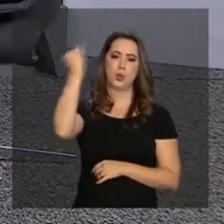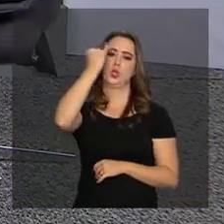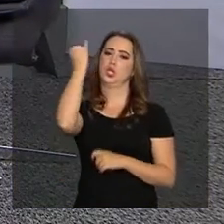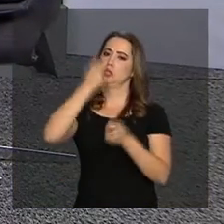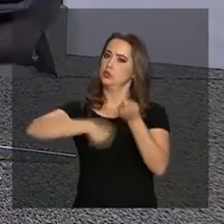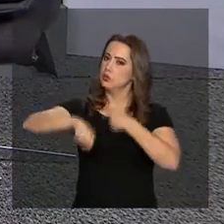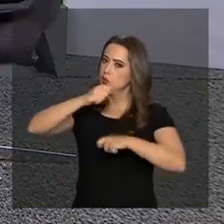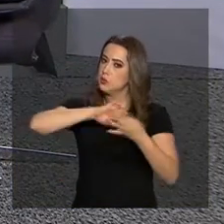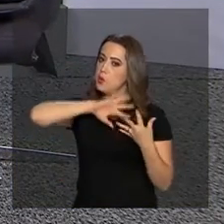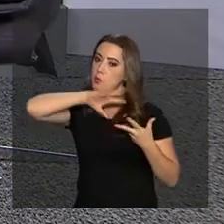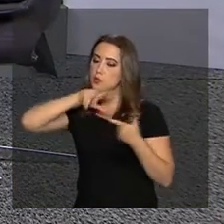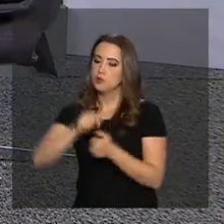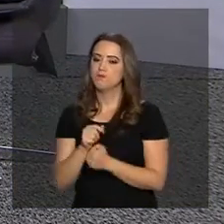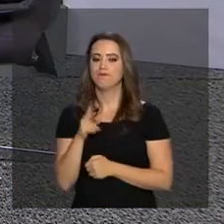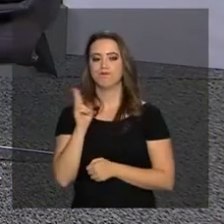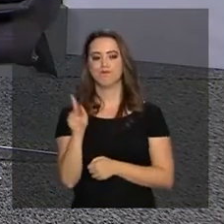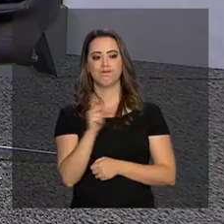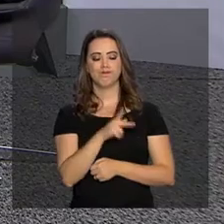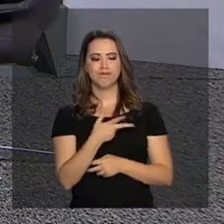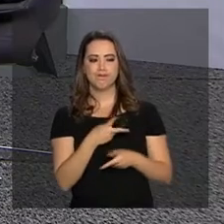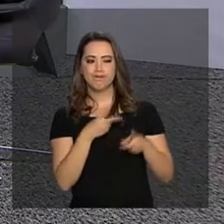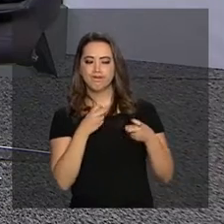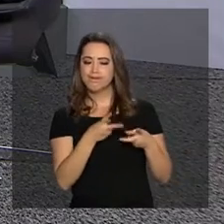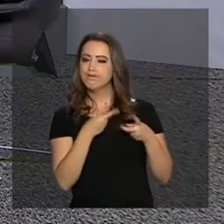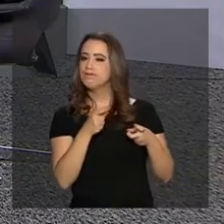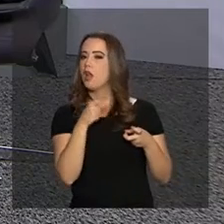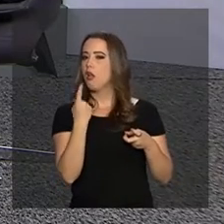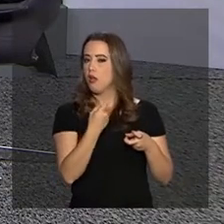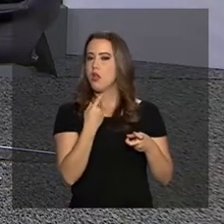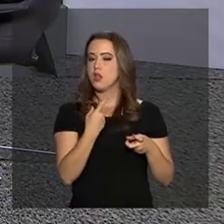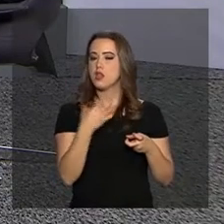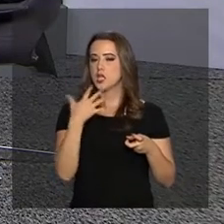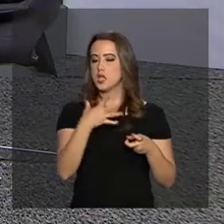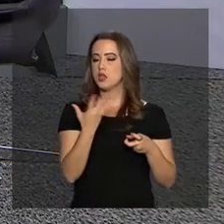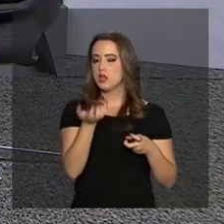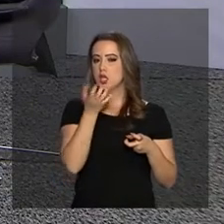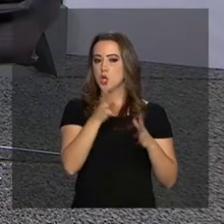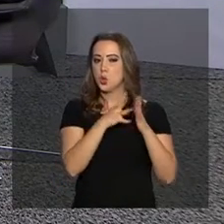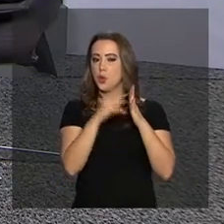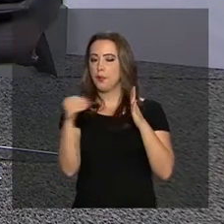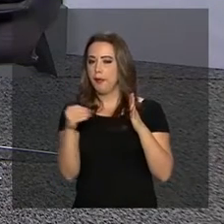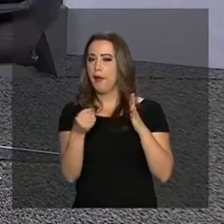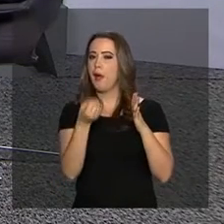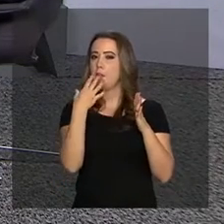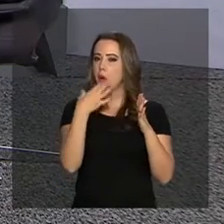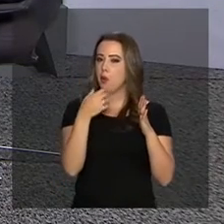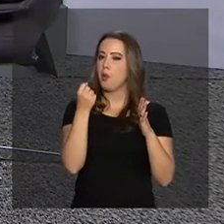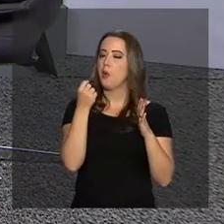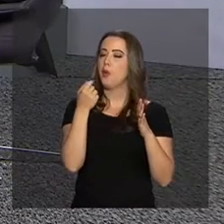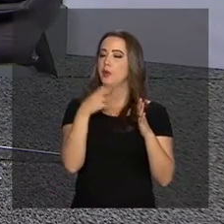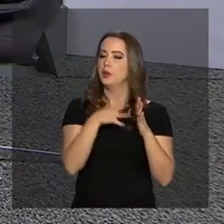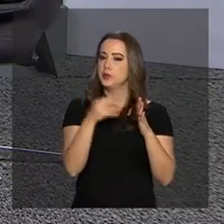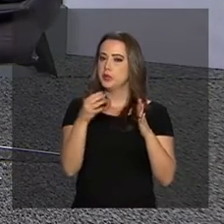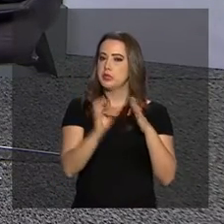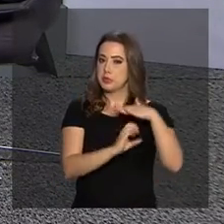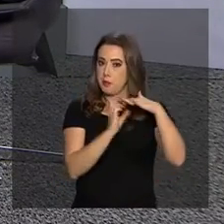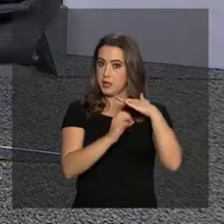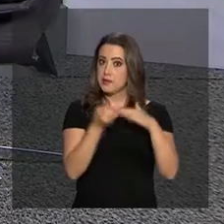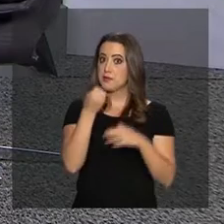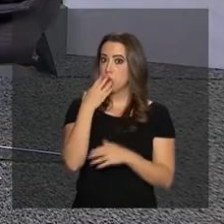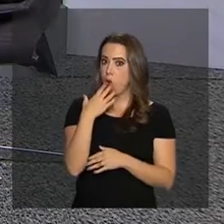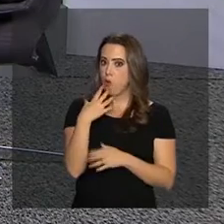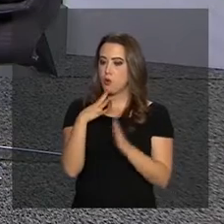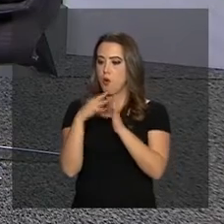mundial, e o Klaus Schwab tinha essa intenção de pegar essas práticas bem-sucedidas nos Estados Unidos e trazer para as empresas